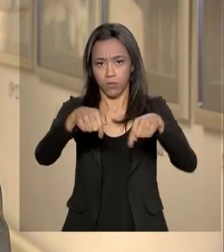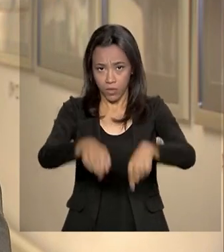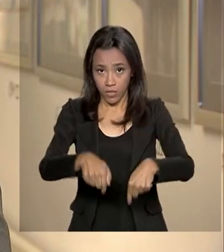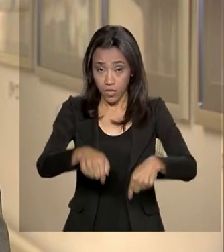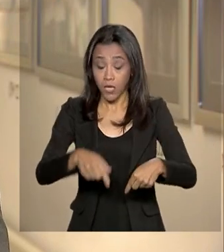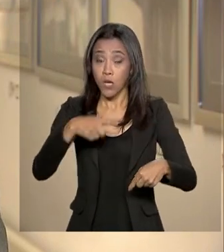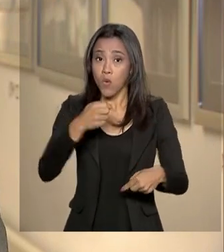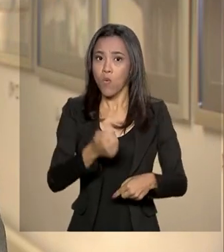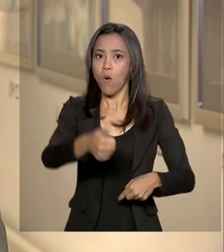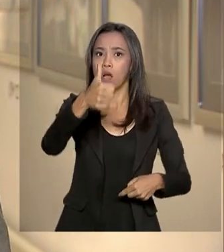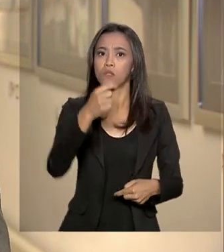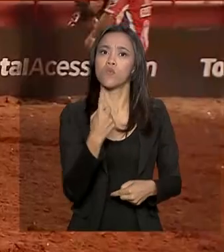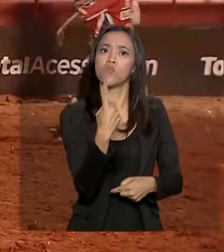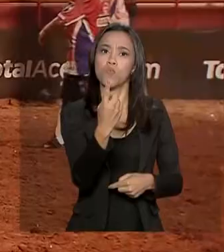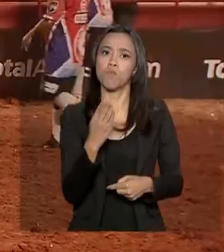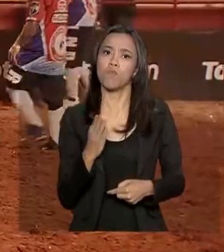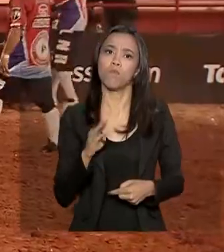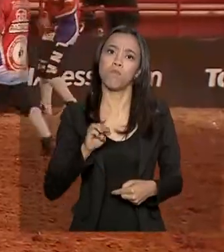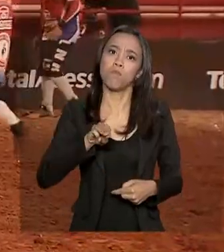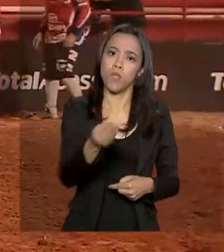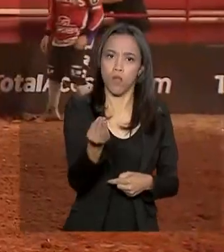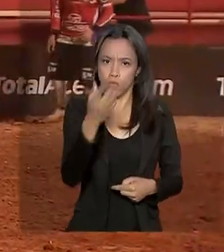chegou a quase um milhão.